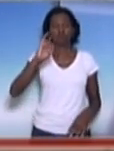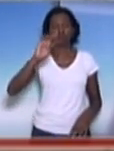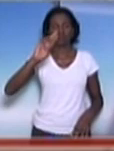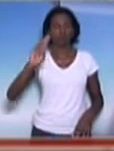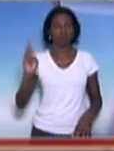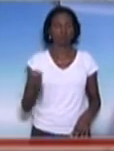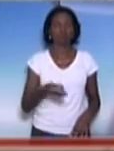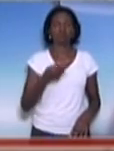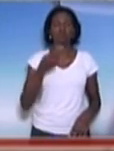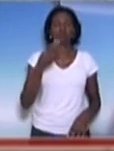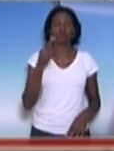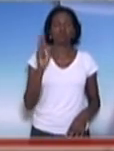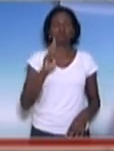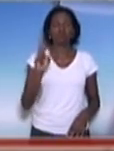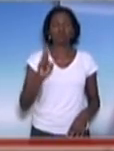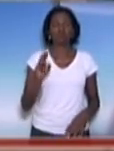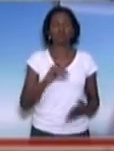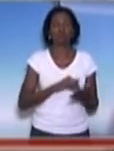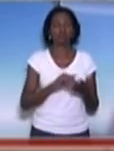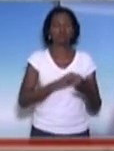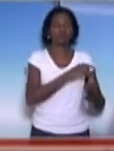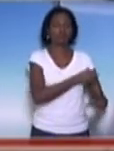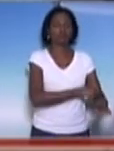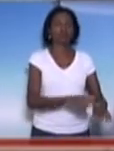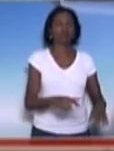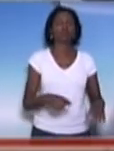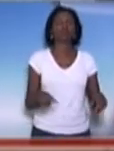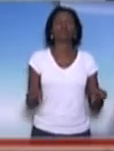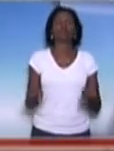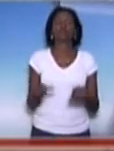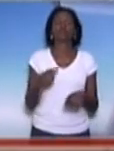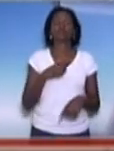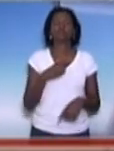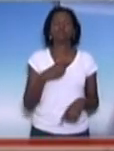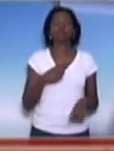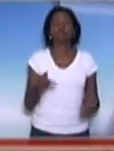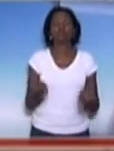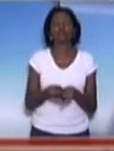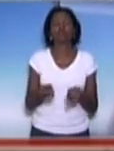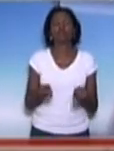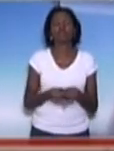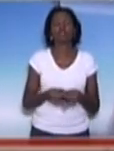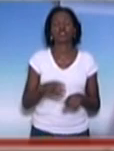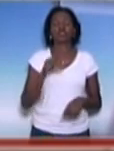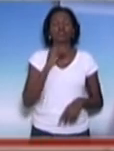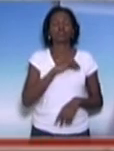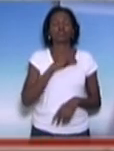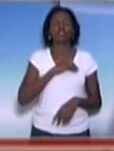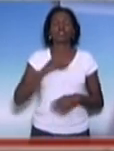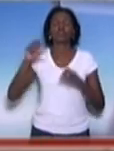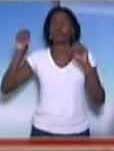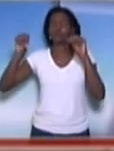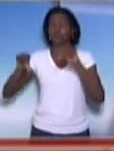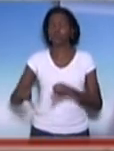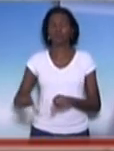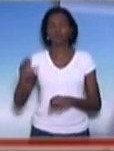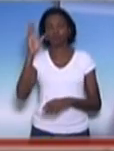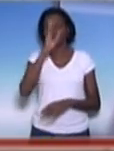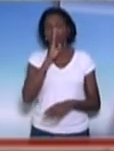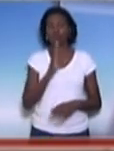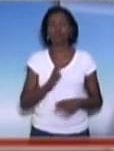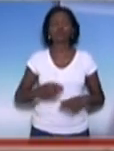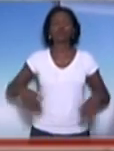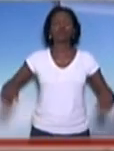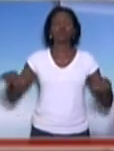a Secretaria Estadual de Educação, ao mesmo tempo, na outra ponta, nós temos um dos piores salários do